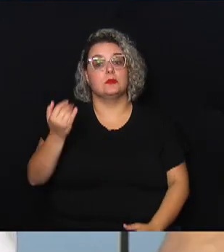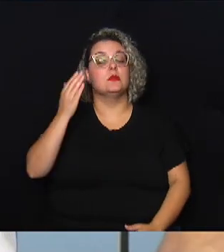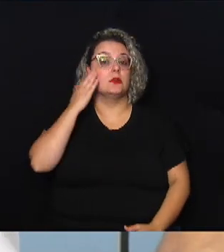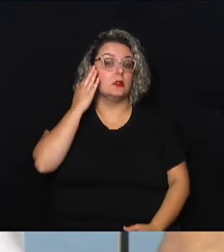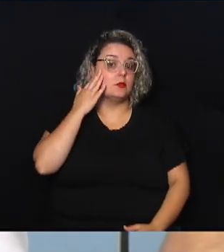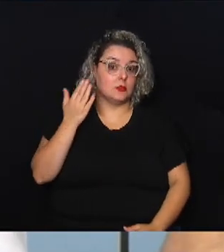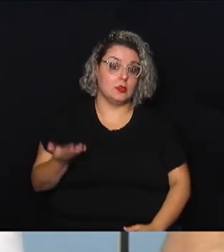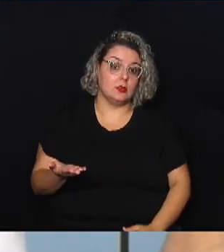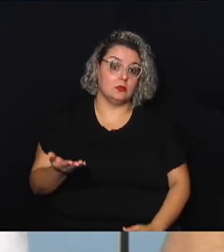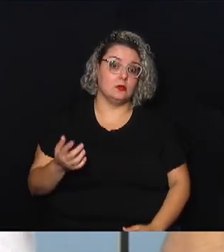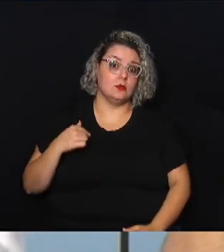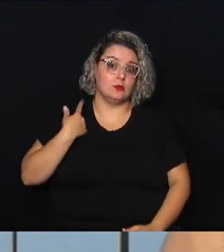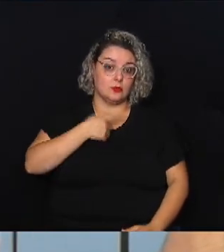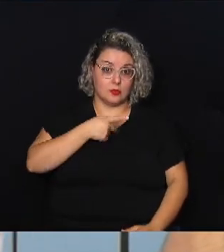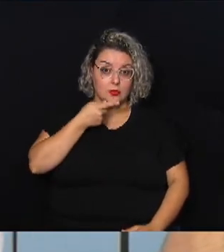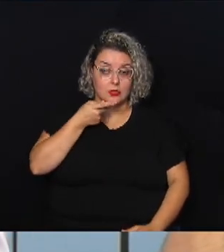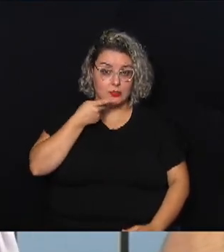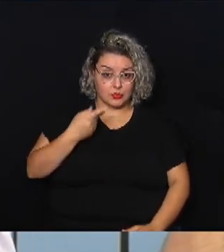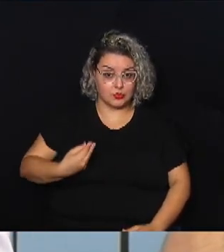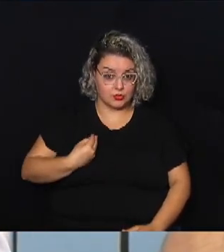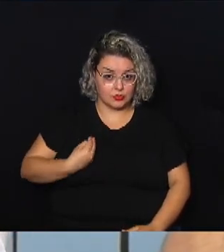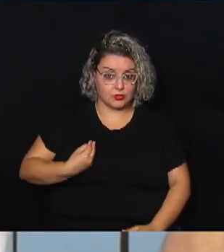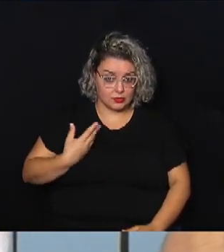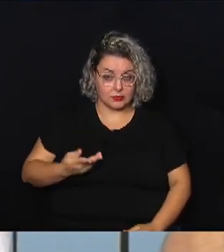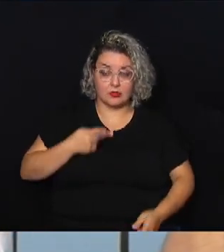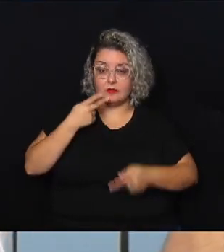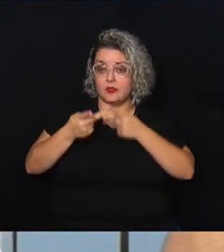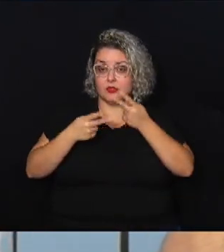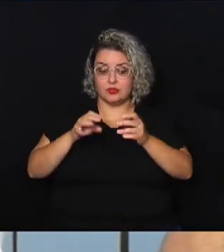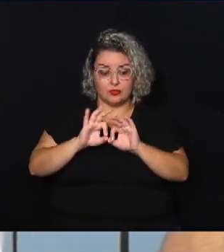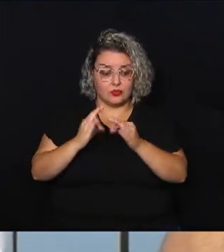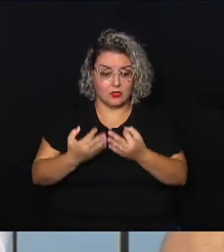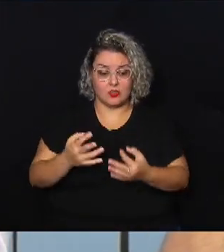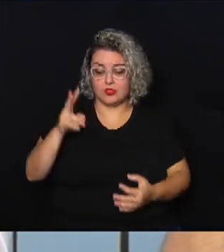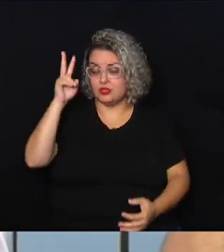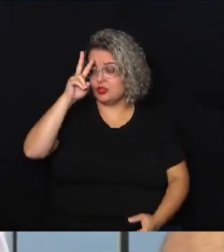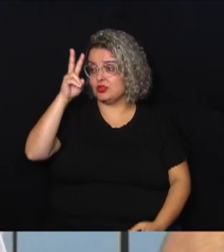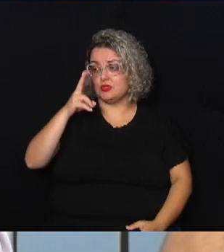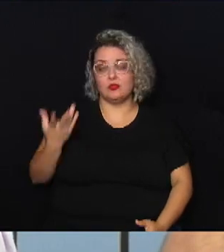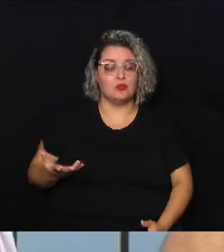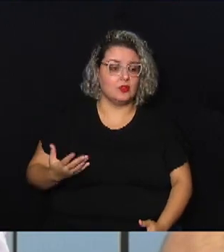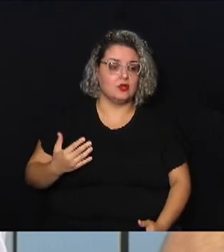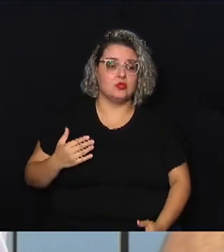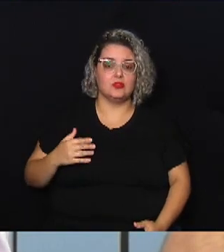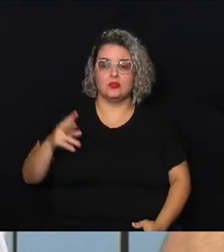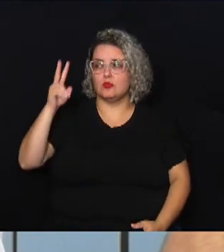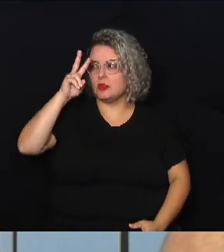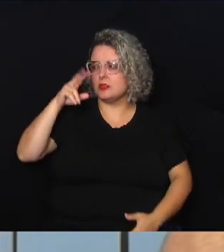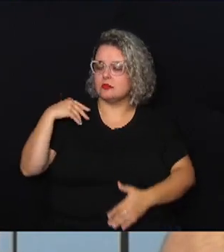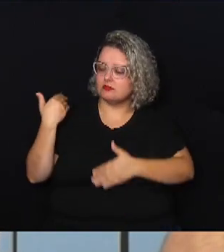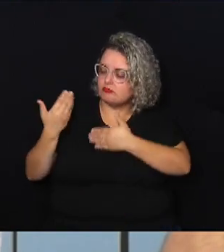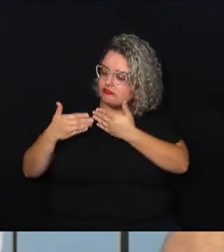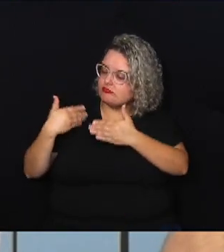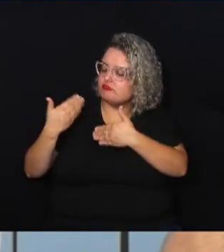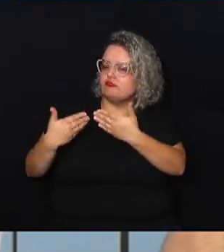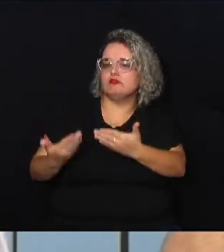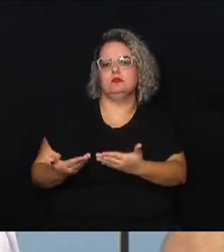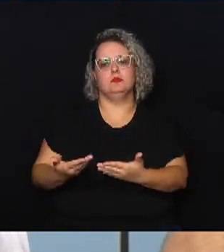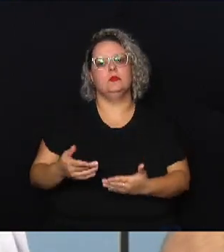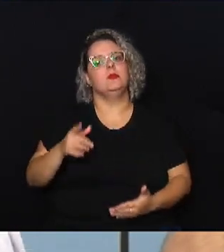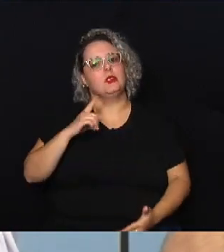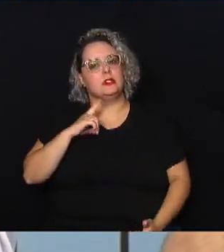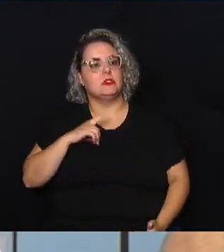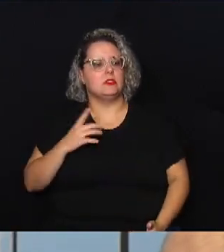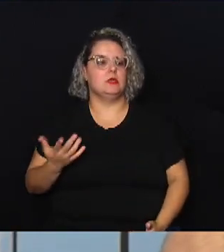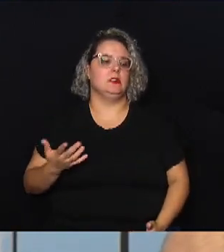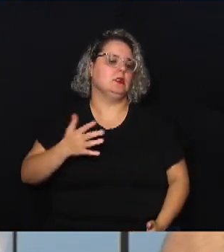a gente está falando de vidas a gente está falando de famílias a está falando de lembranças a está falando de toda uma história que a pessoa tem às vezes